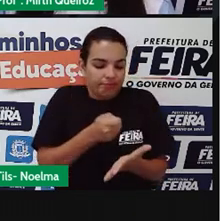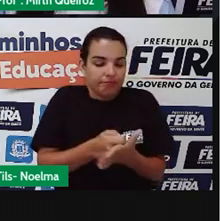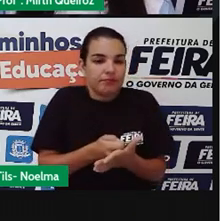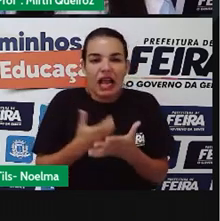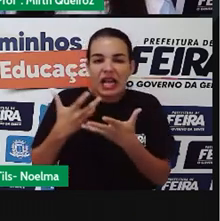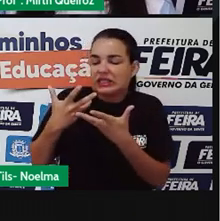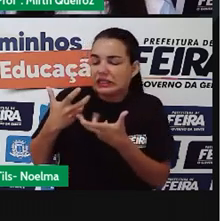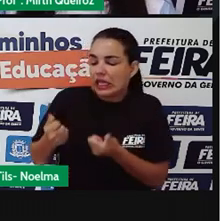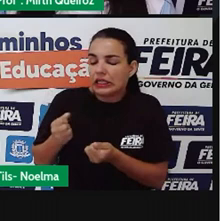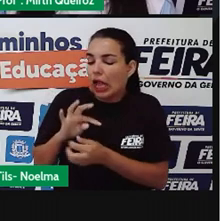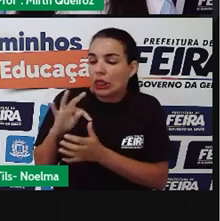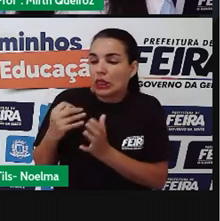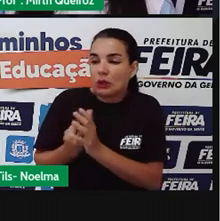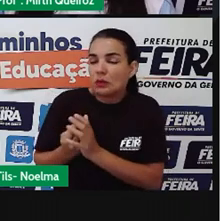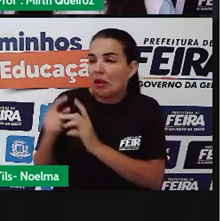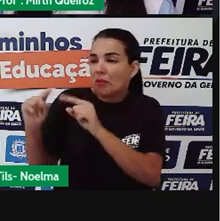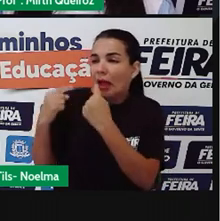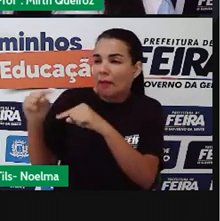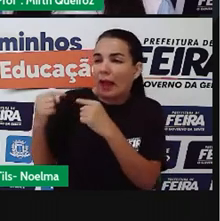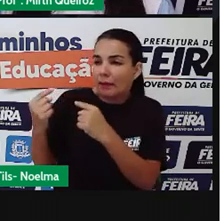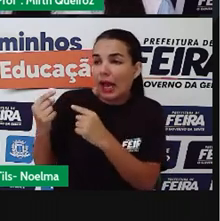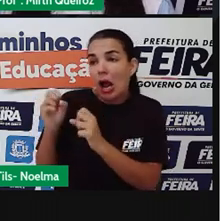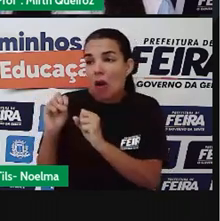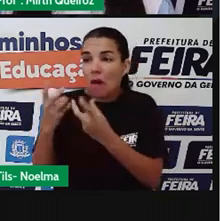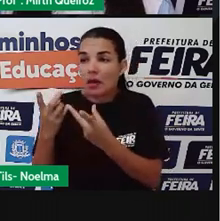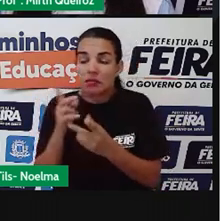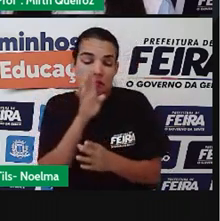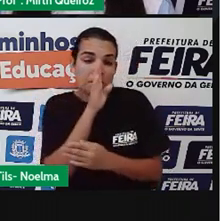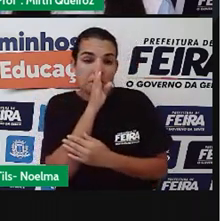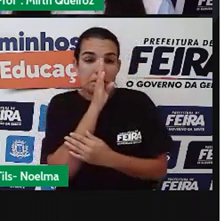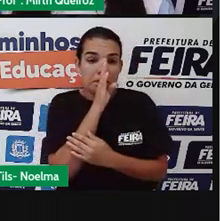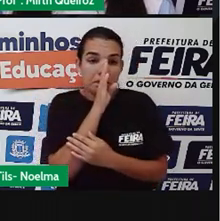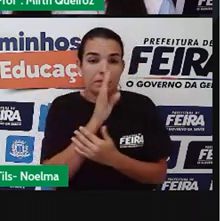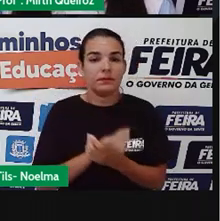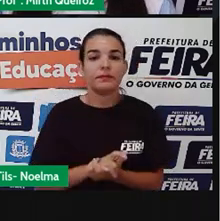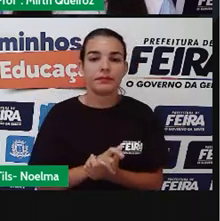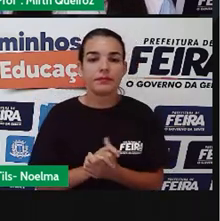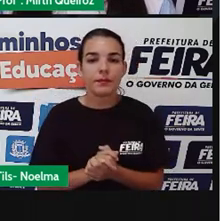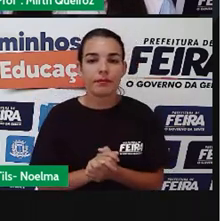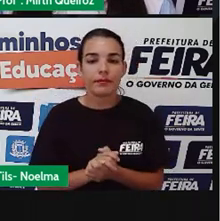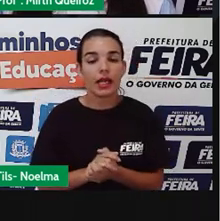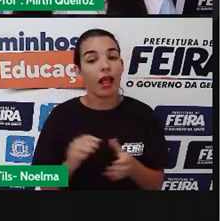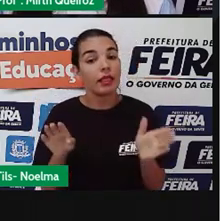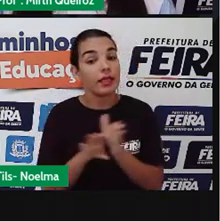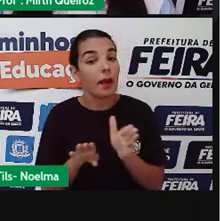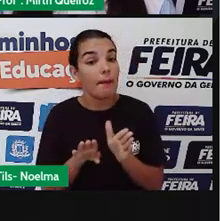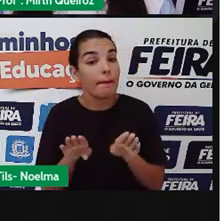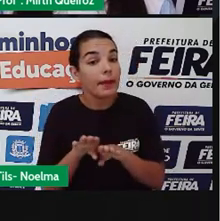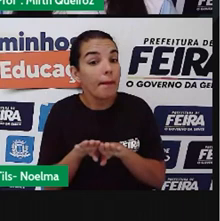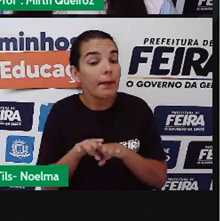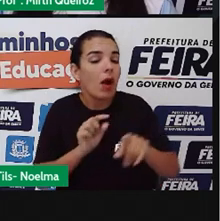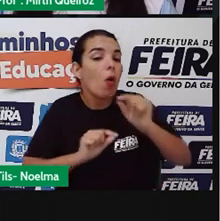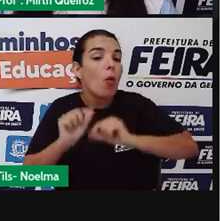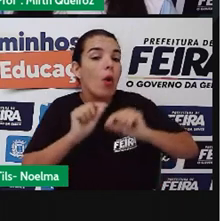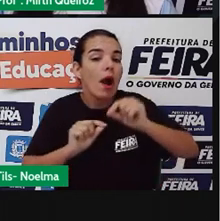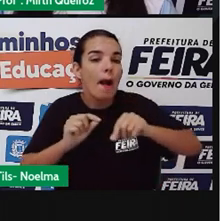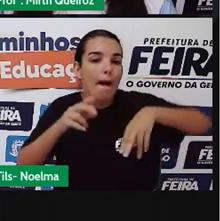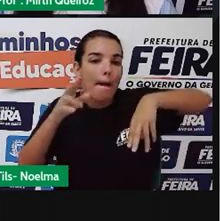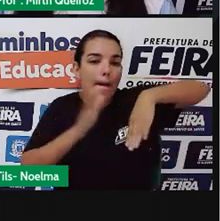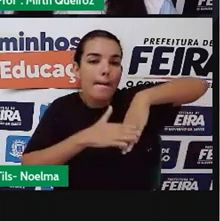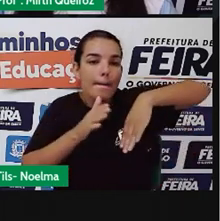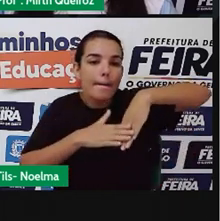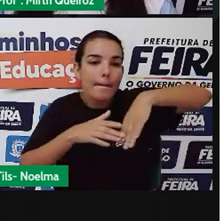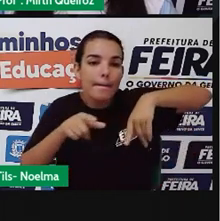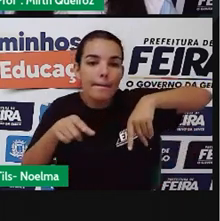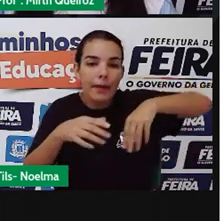crítico diante de situações. Além disso, o pé grande também pode revelar